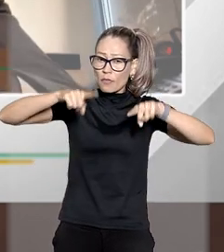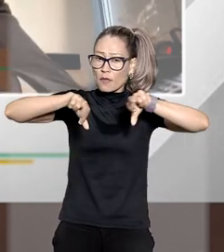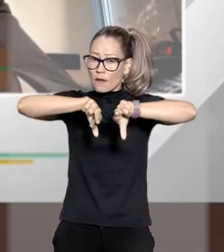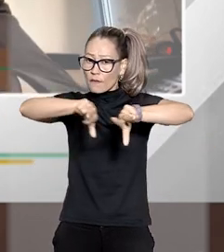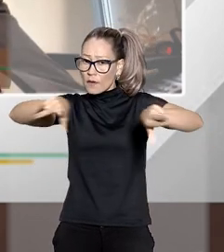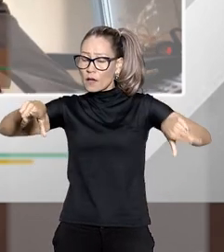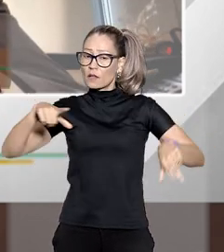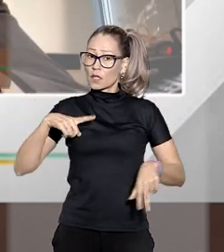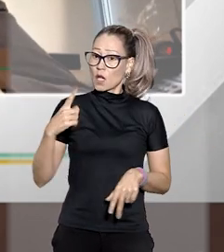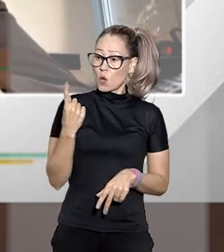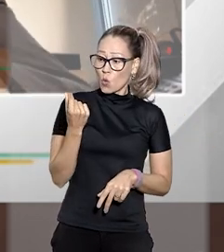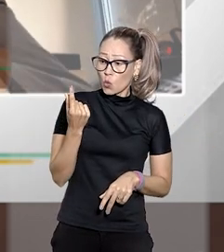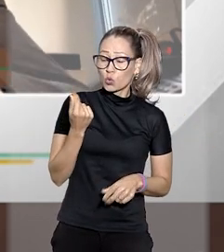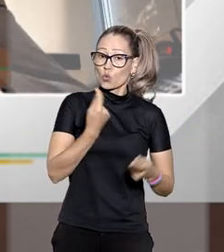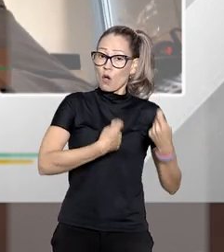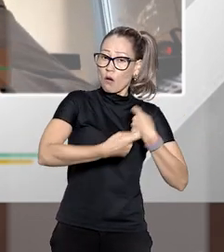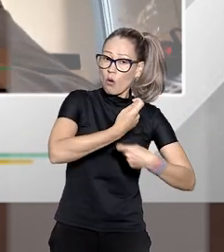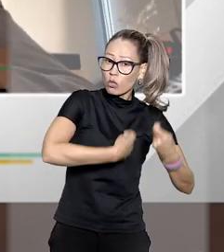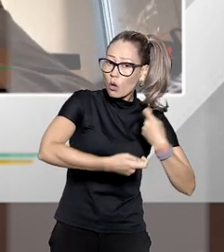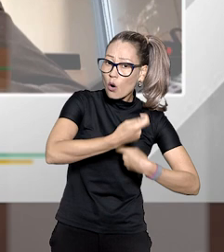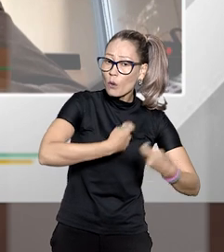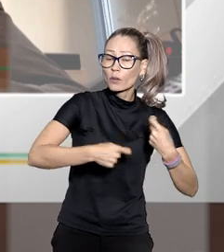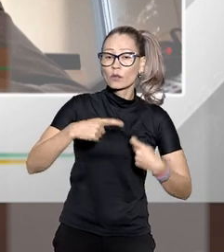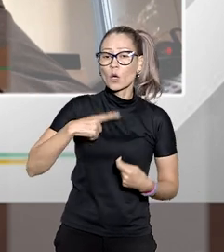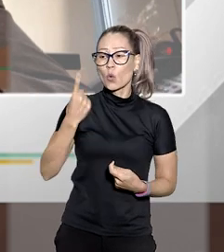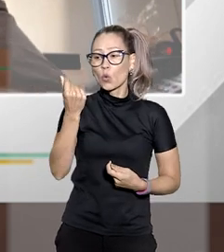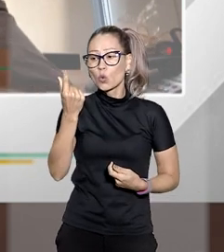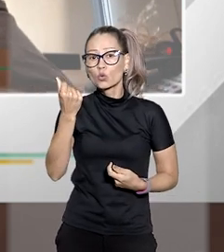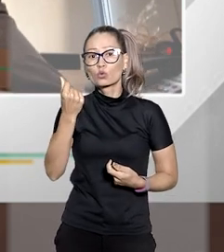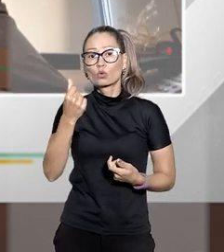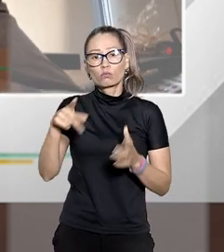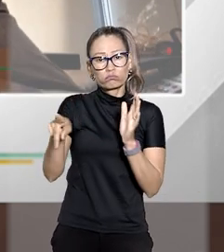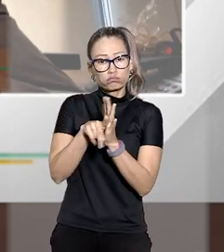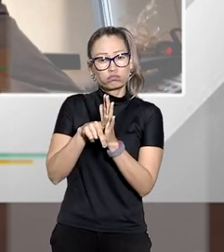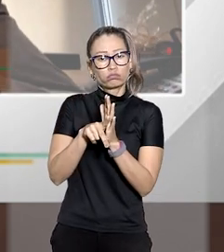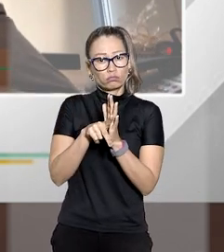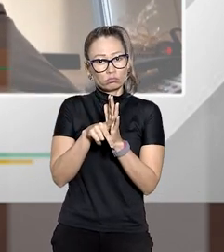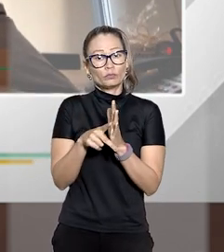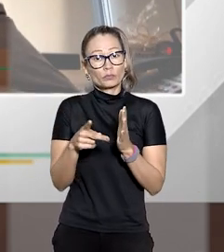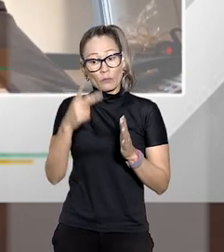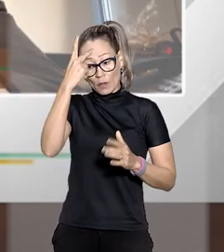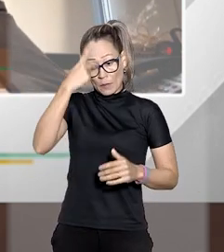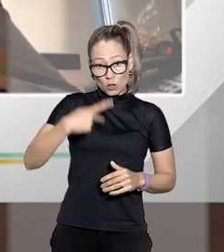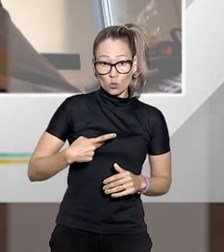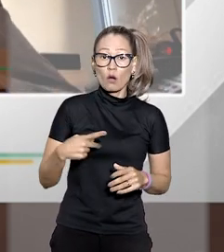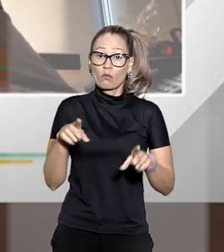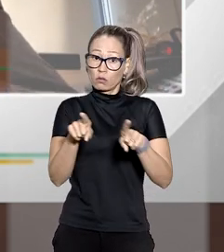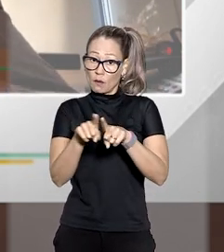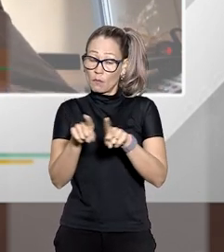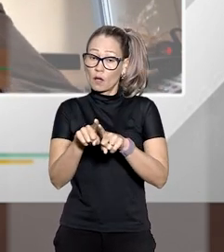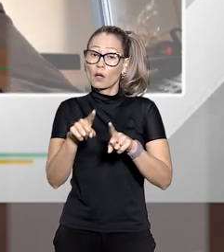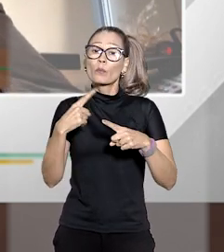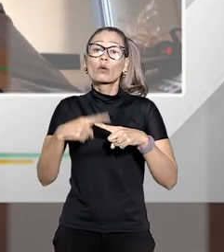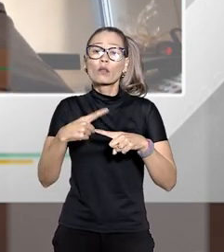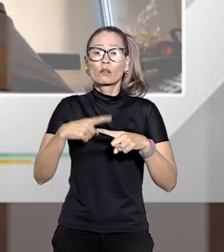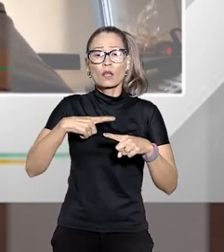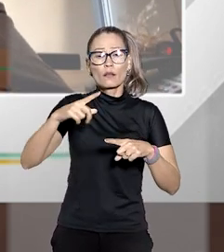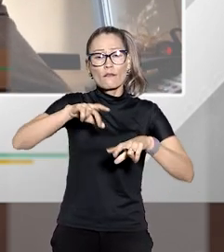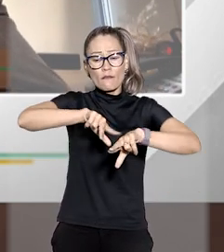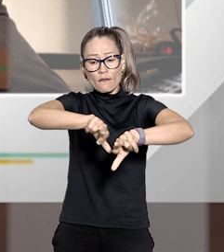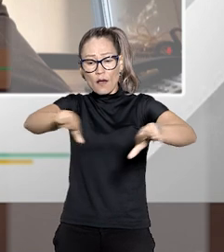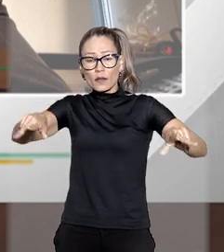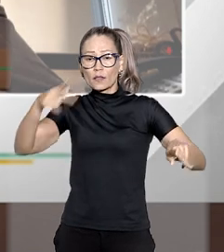custo um custo econômico um custo financeiro um custo pessoal porque você tem pessoas